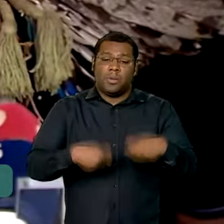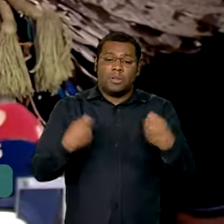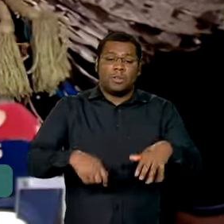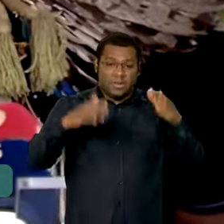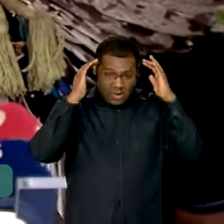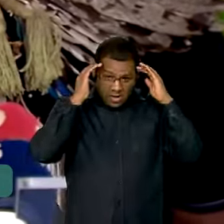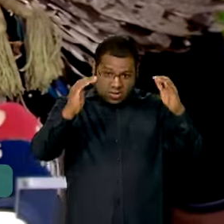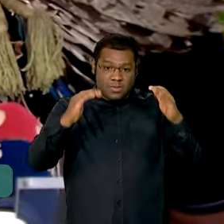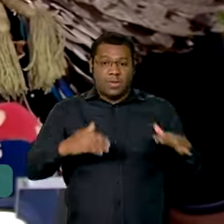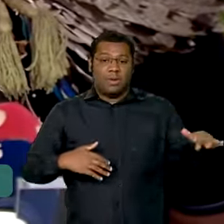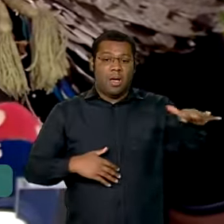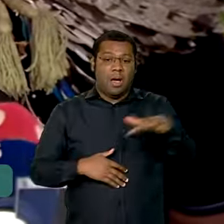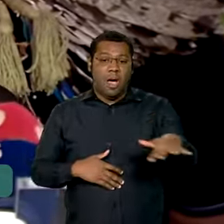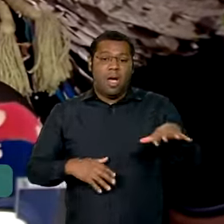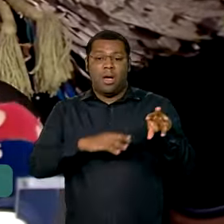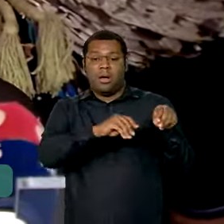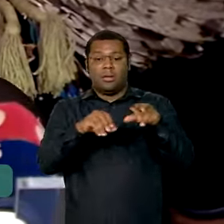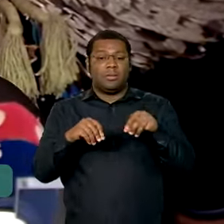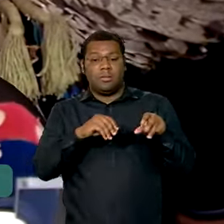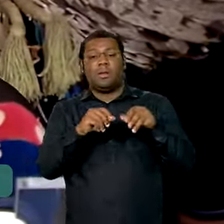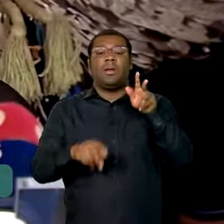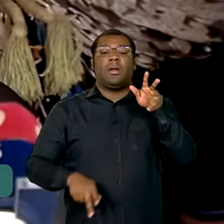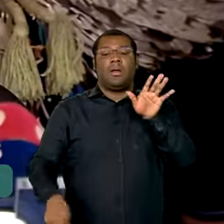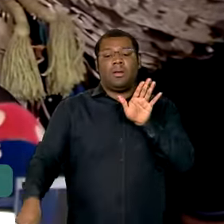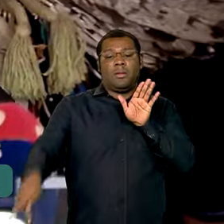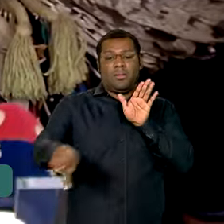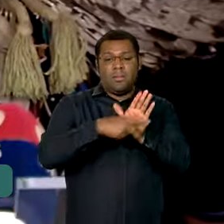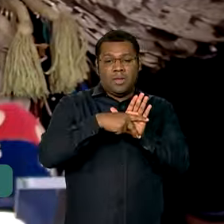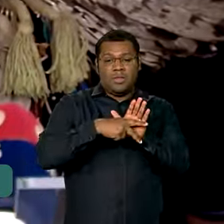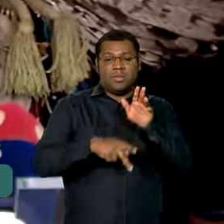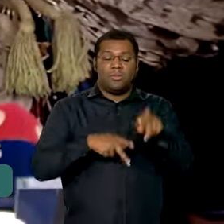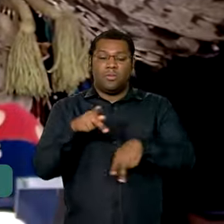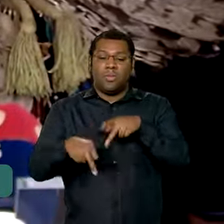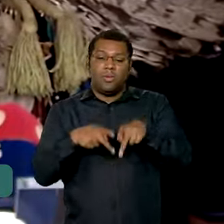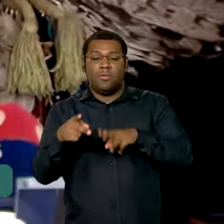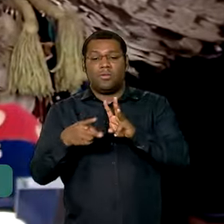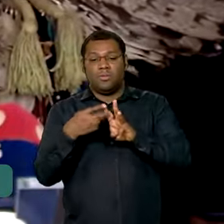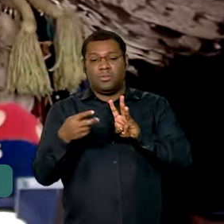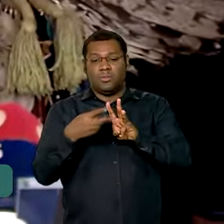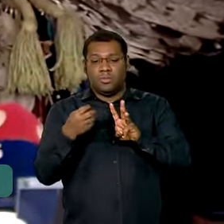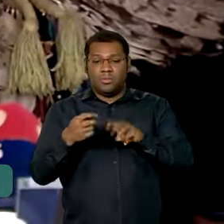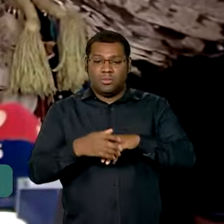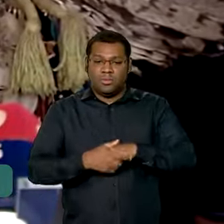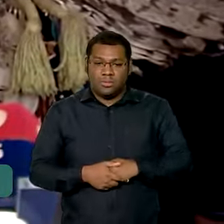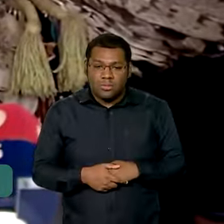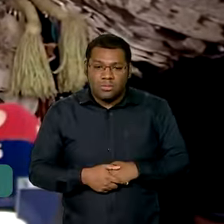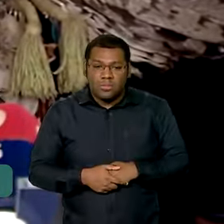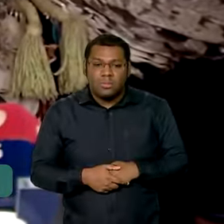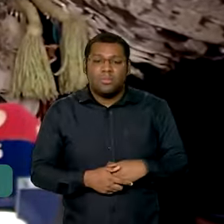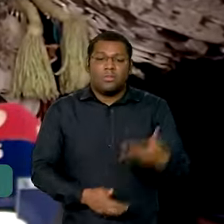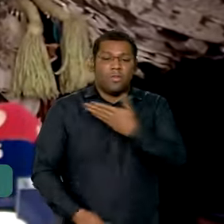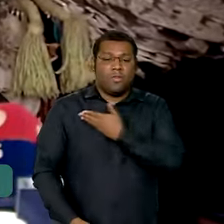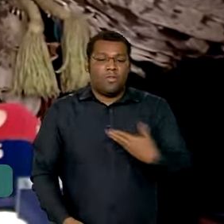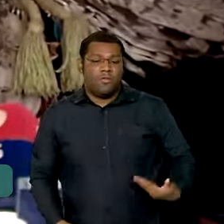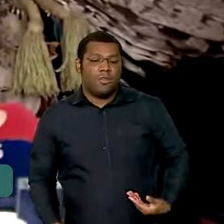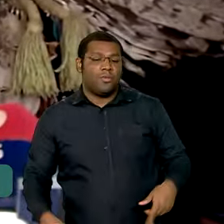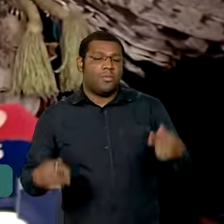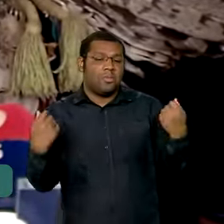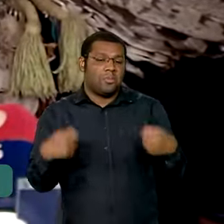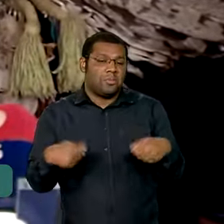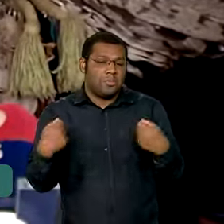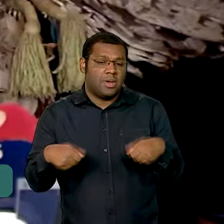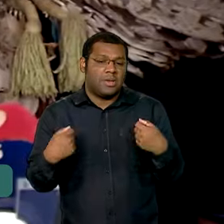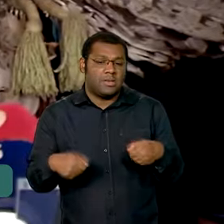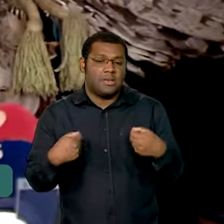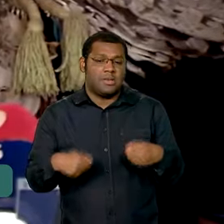indígena que há hoje dentro desse território. Então, se assina, o governo tem que oferecer também as condições